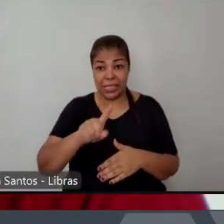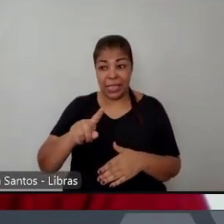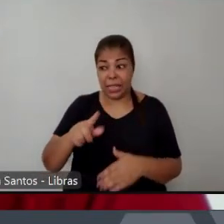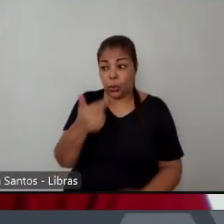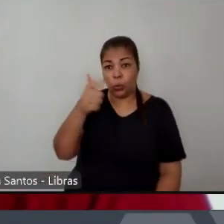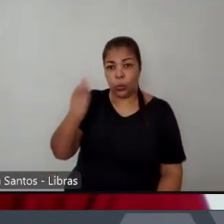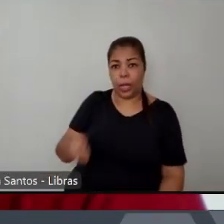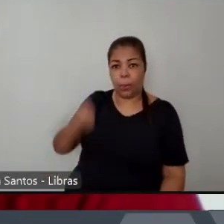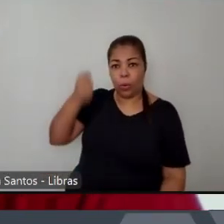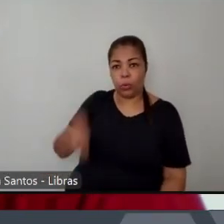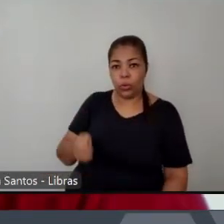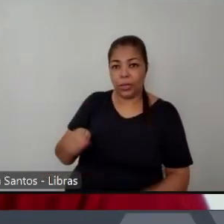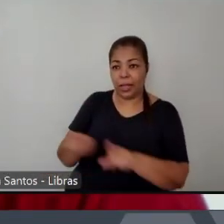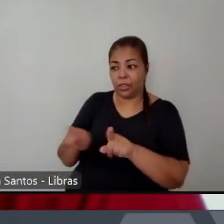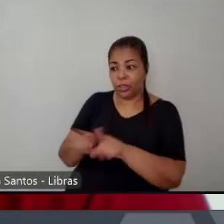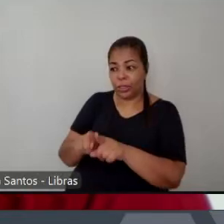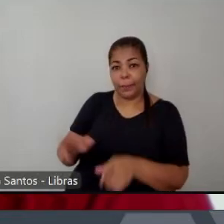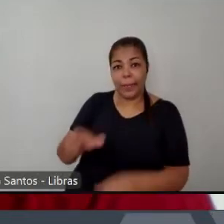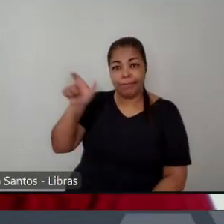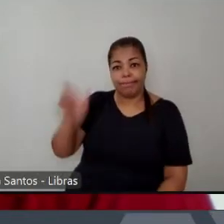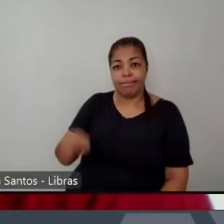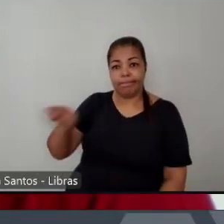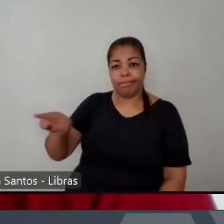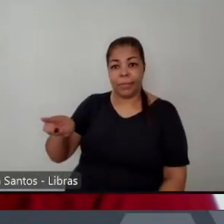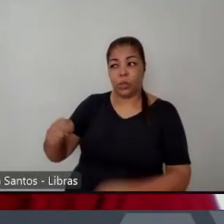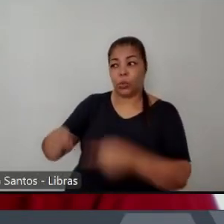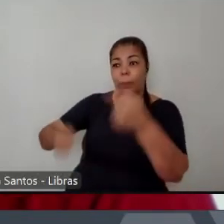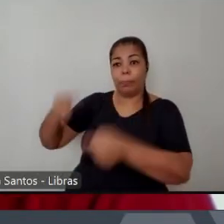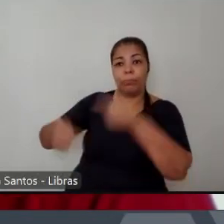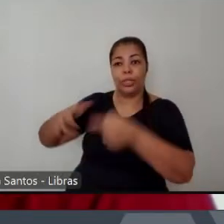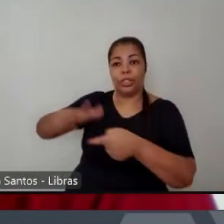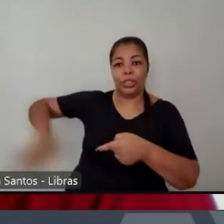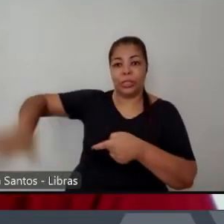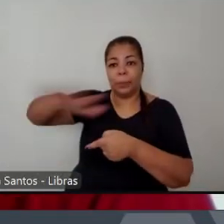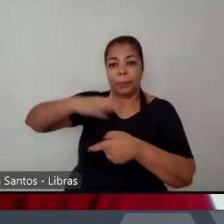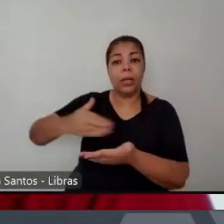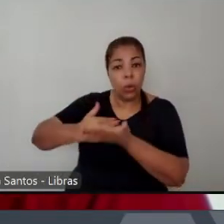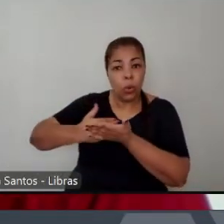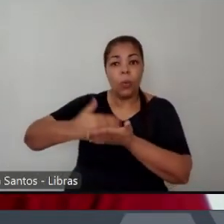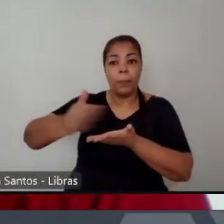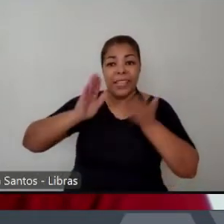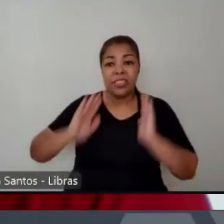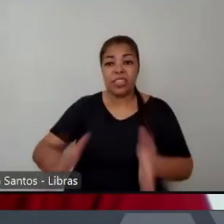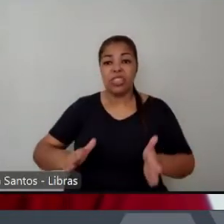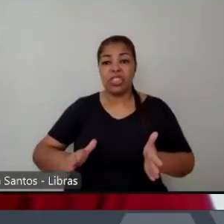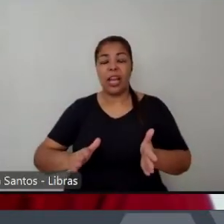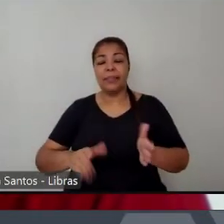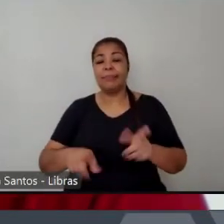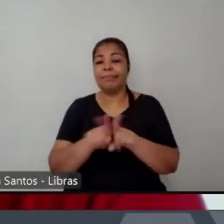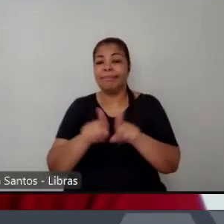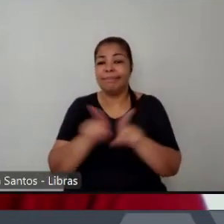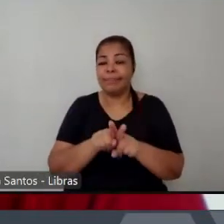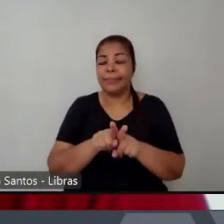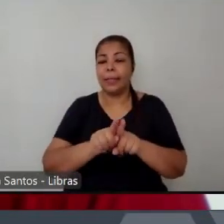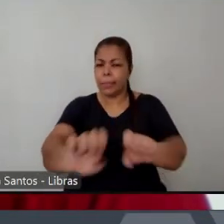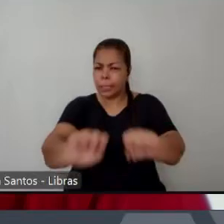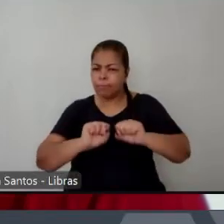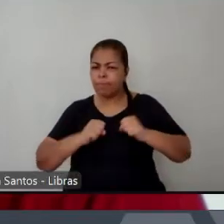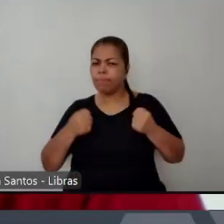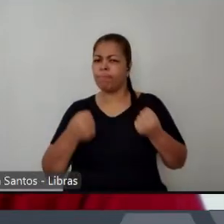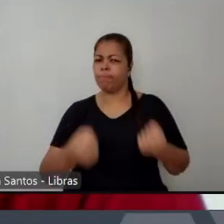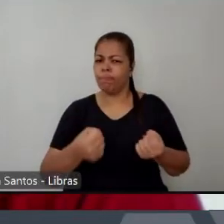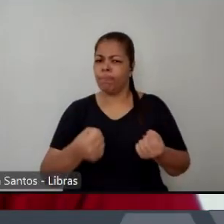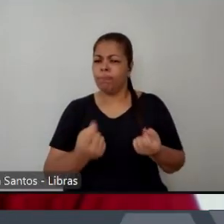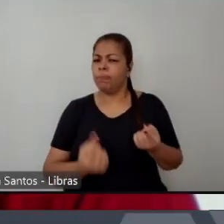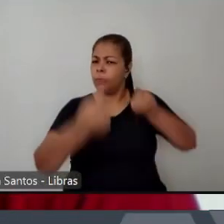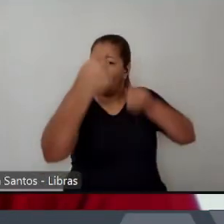acredita mais no papel da política você parte para a guerra contra os inimigos e alguém que promete vencer a guerra contra aqueles